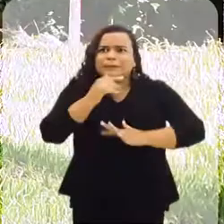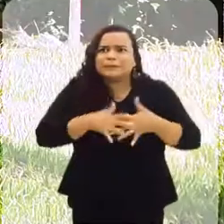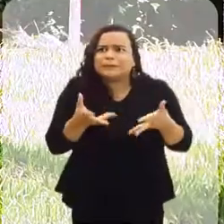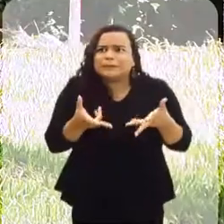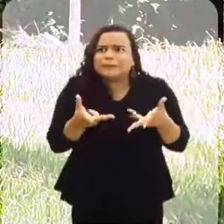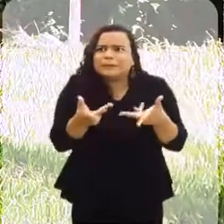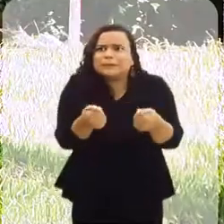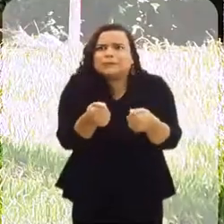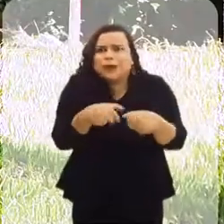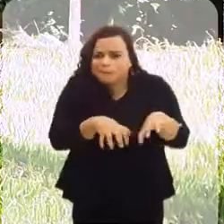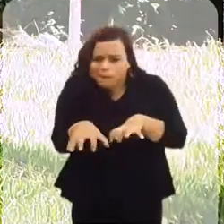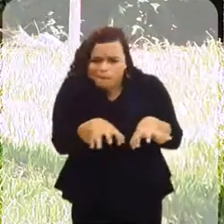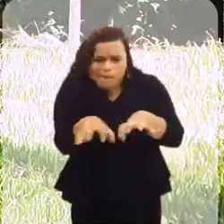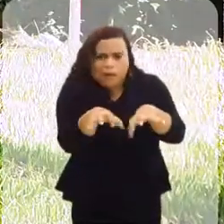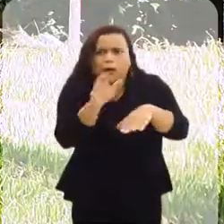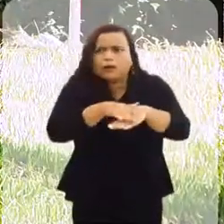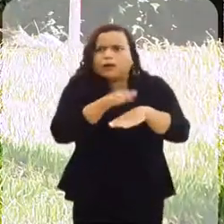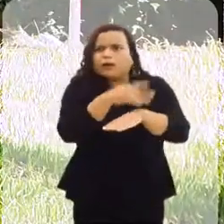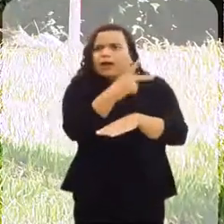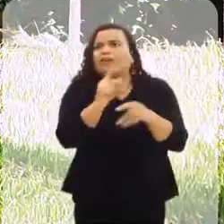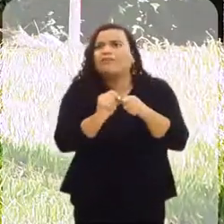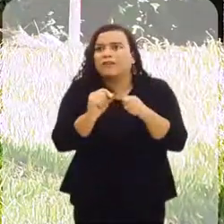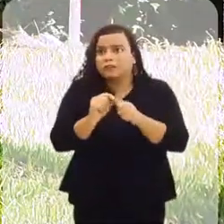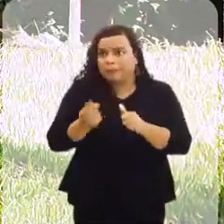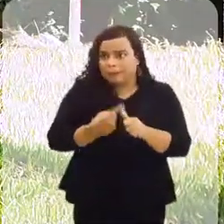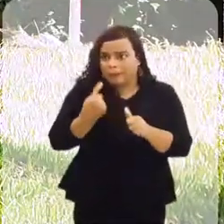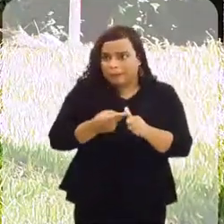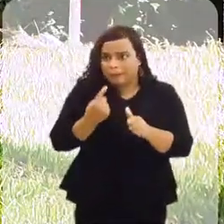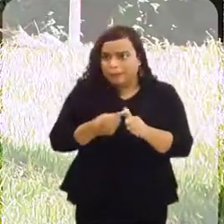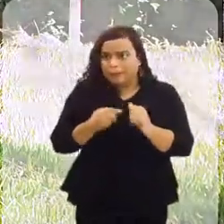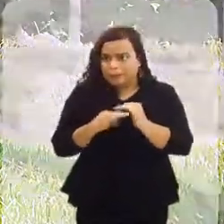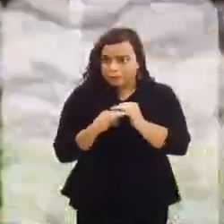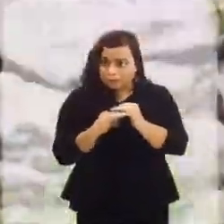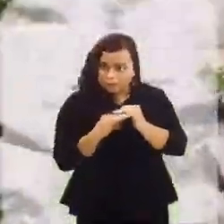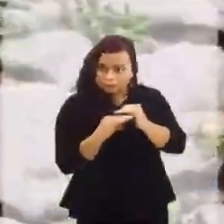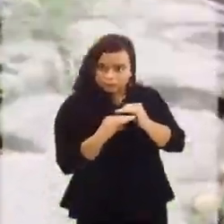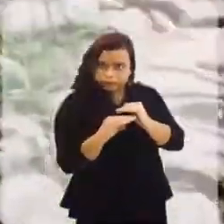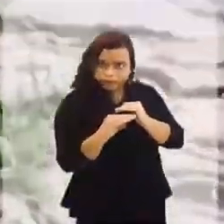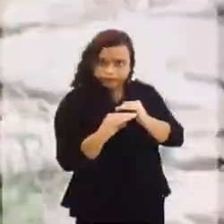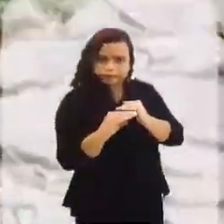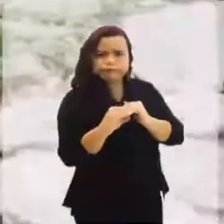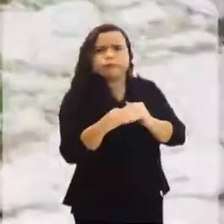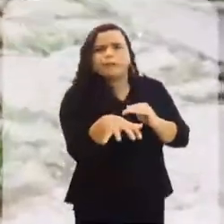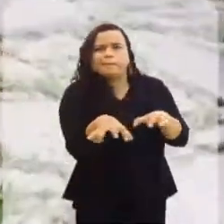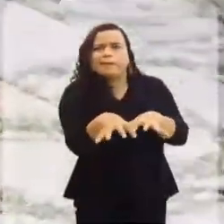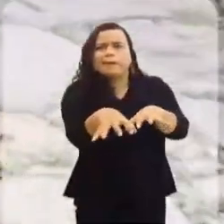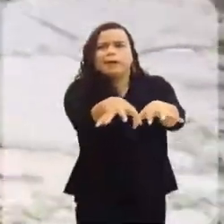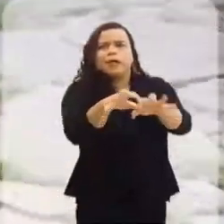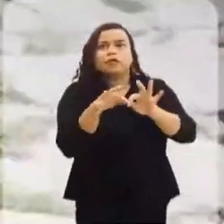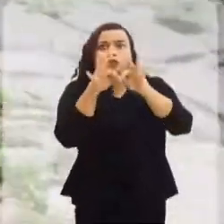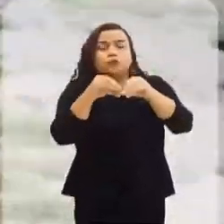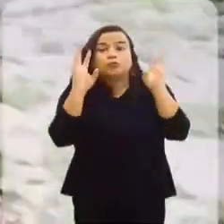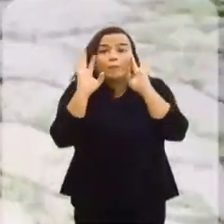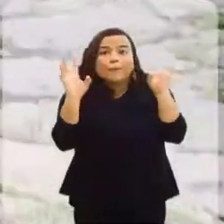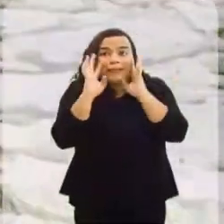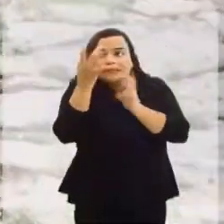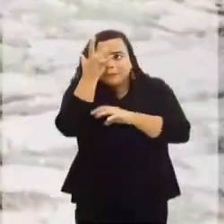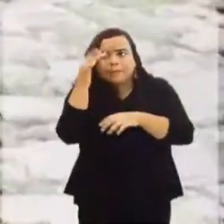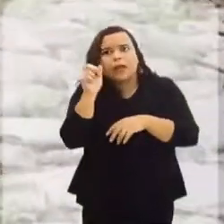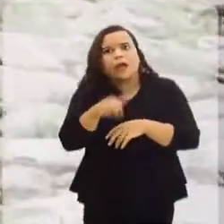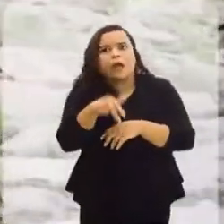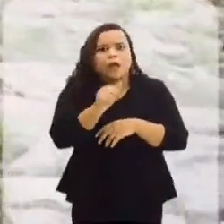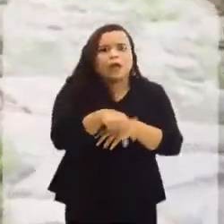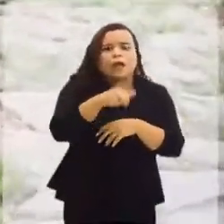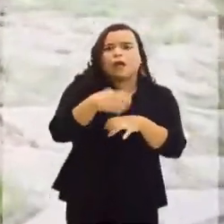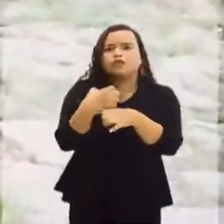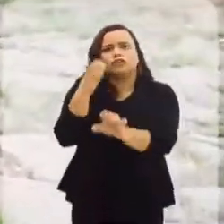feita. Você vê, tem trechos aqui, onde eles primeiro fizeram os pontos de nível, o macadrame todo construído, pensado